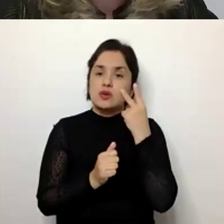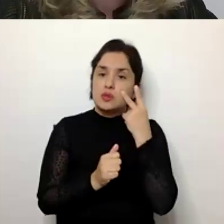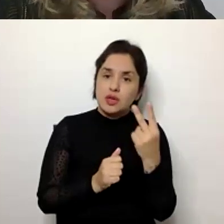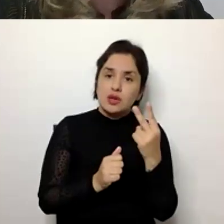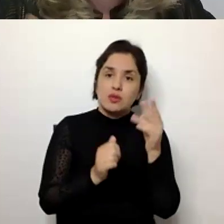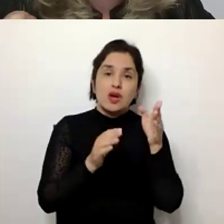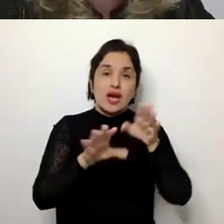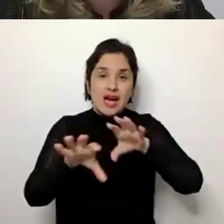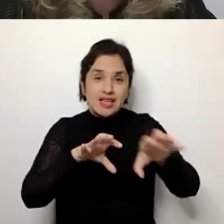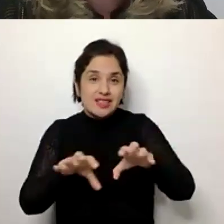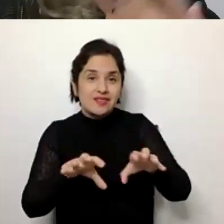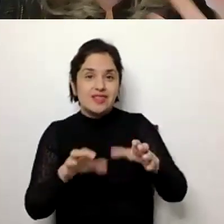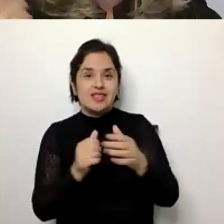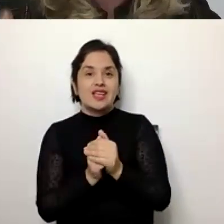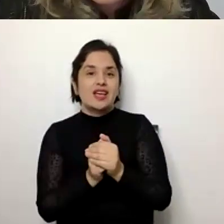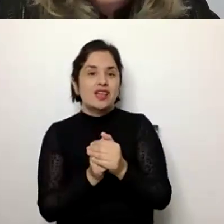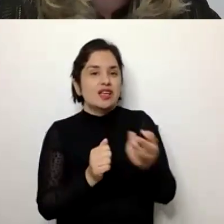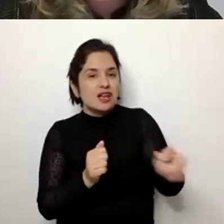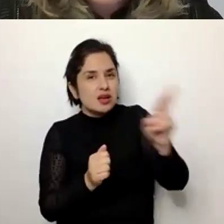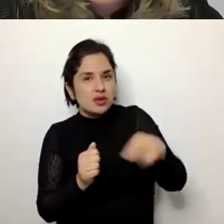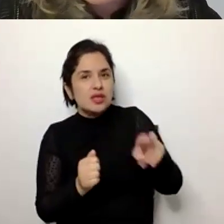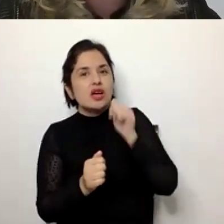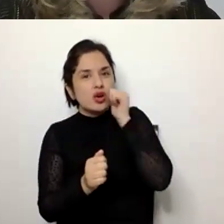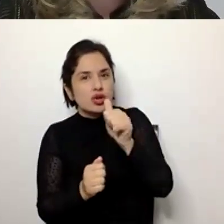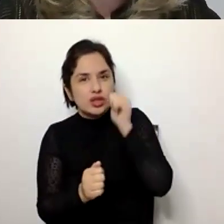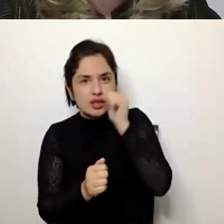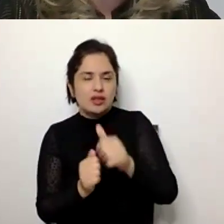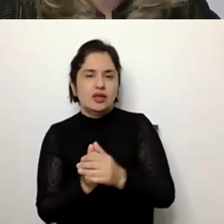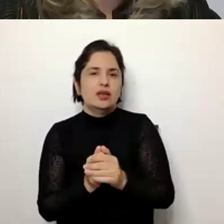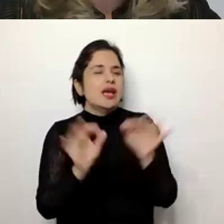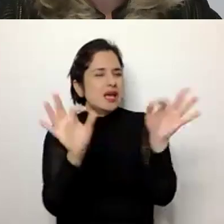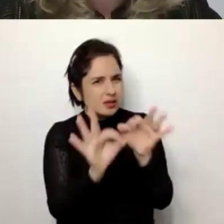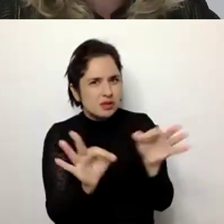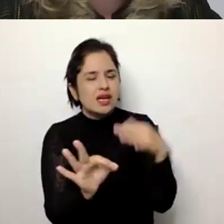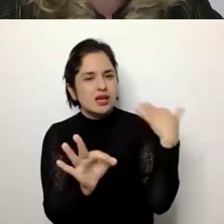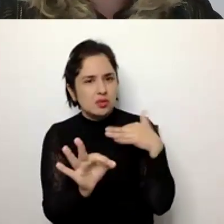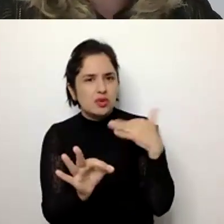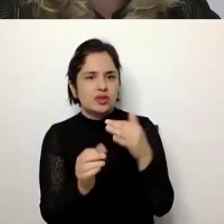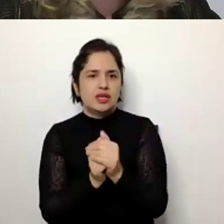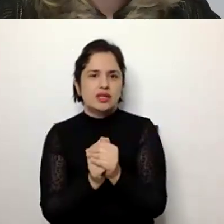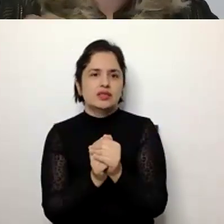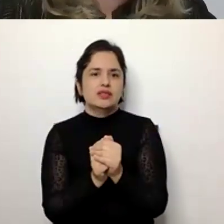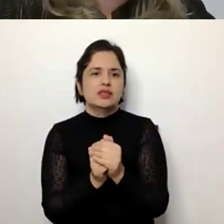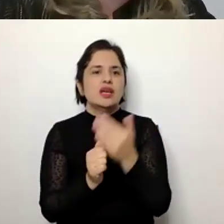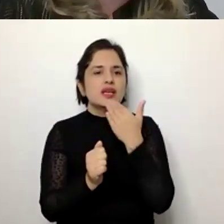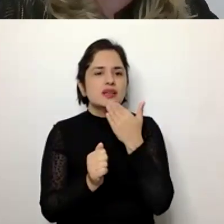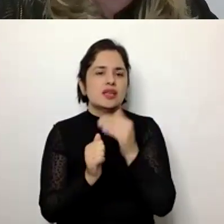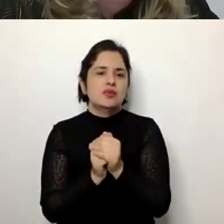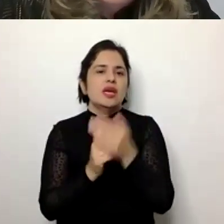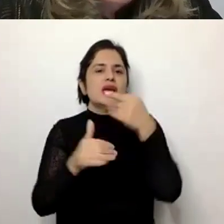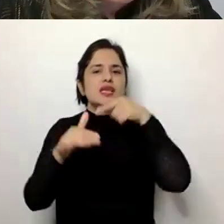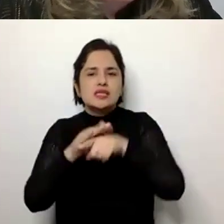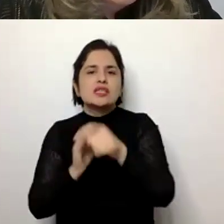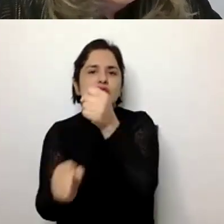atividades rotineiras, repetitivas, é importante diversificar isso, a inserção no mercado de trabalho, nós temos hoje